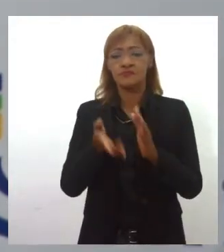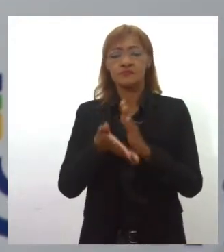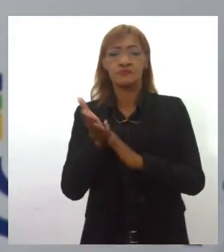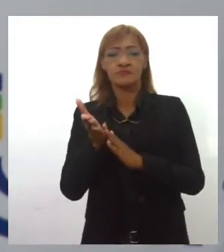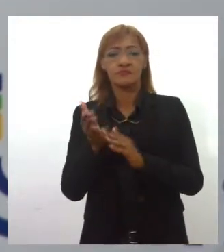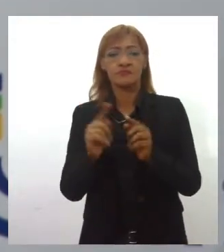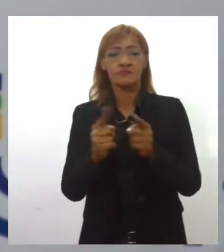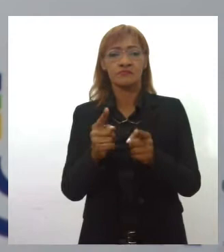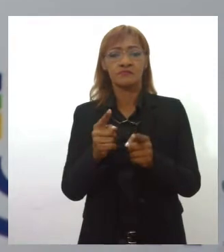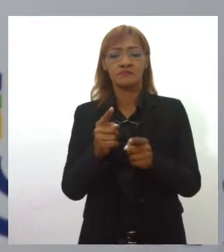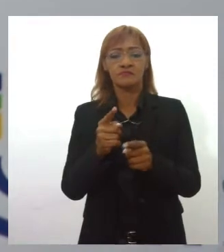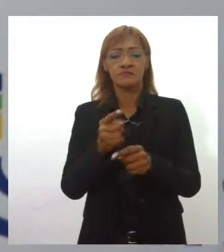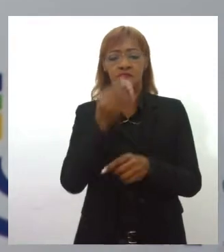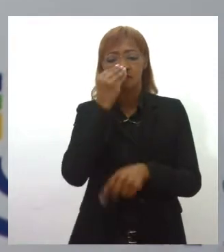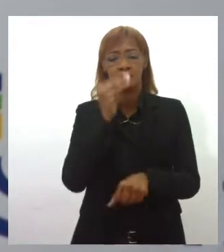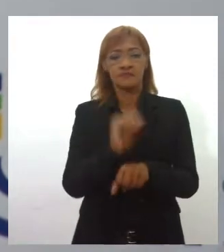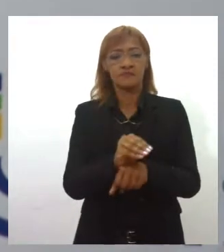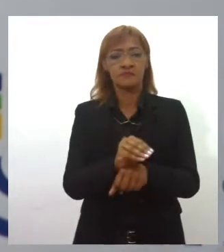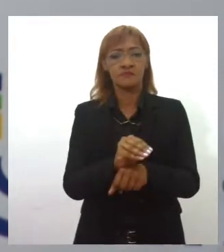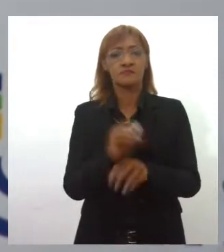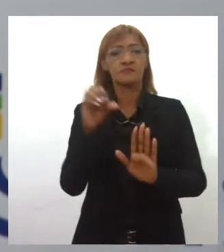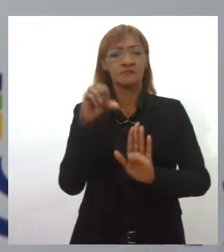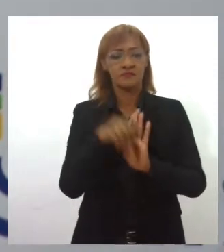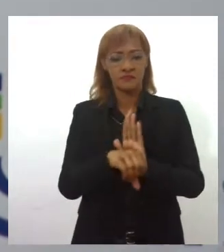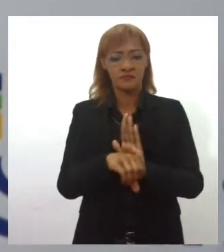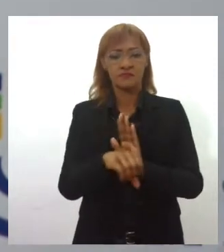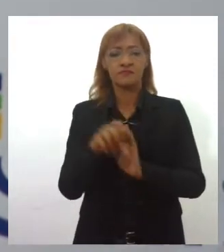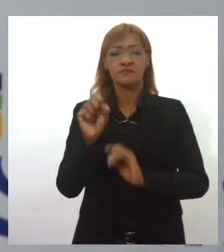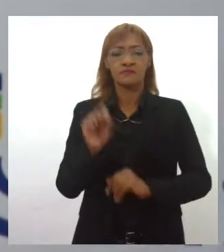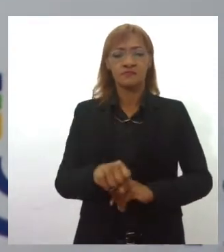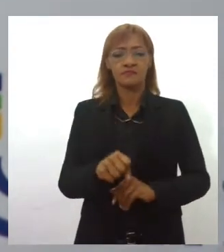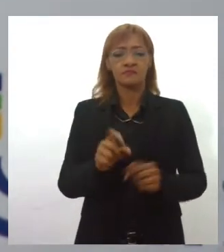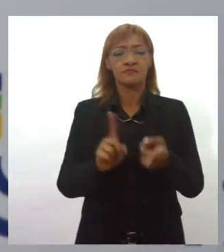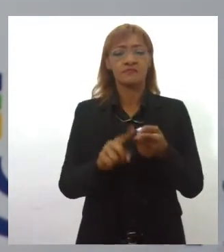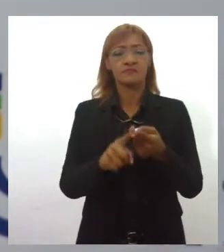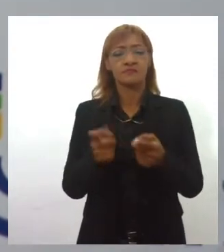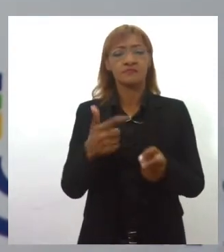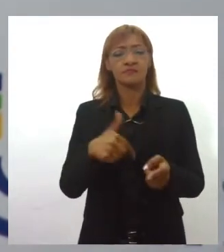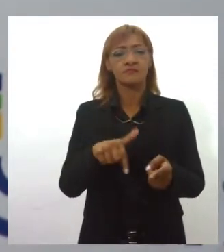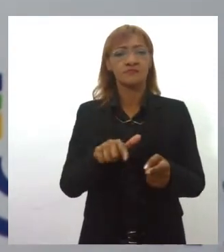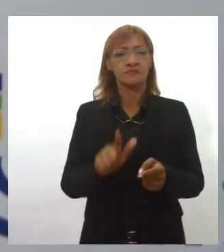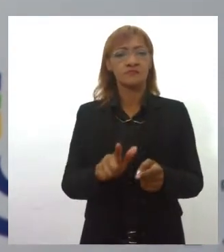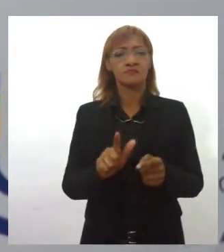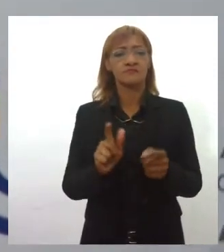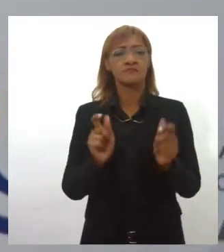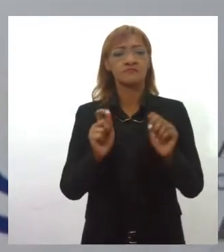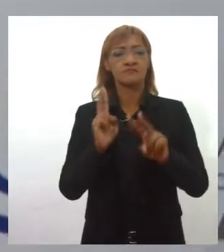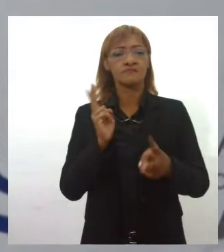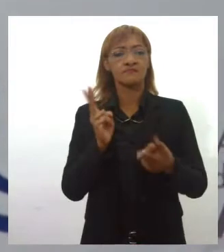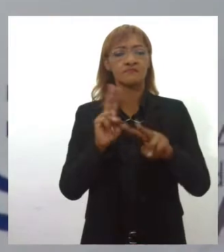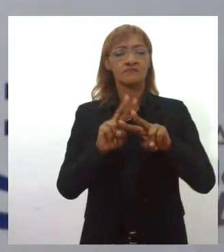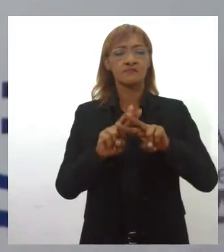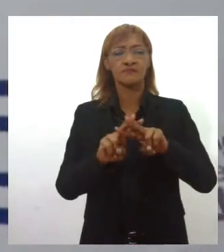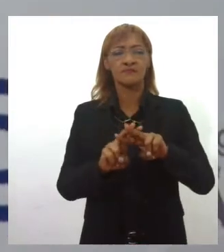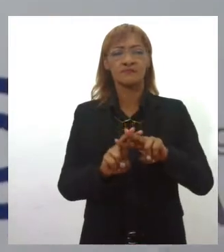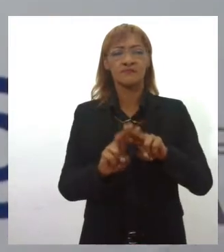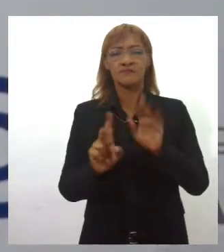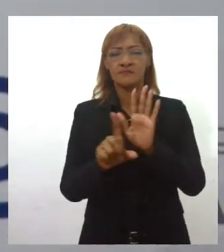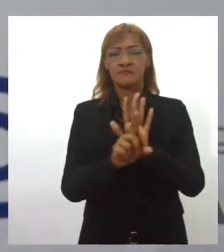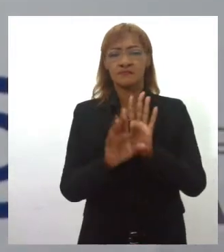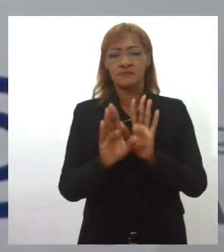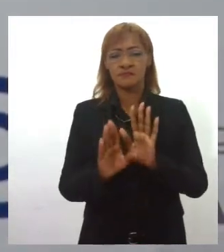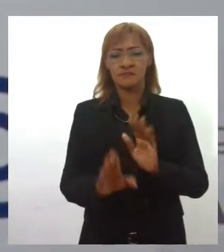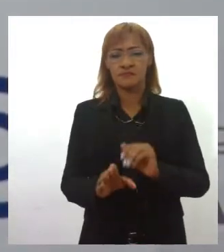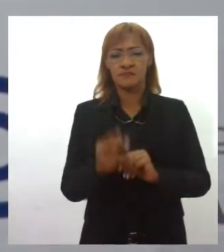quem deixar, joga na rua. Isso é crime e eu ainda reforcei. É crime punível com prisão. A gente tem a lei sanção de dois a